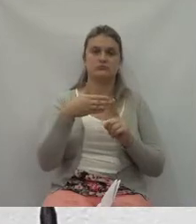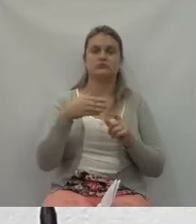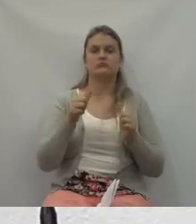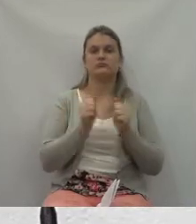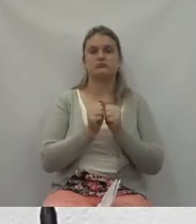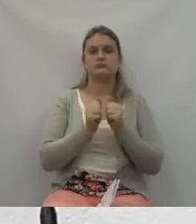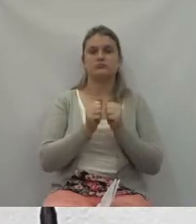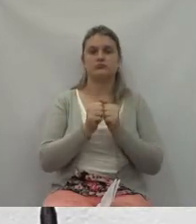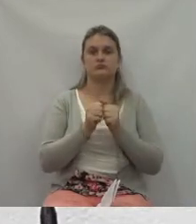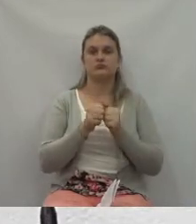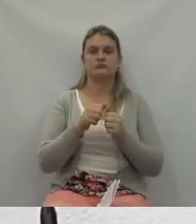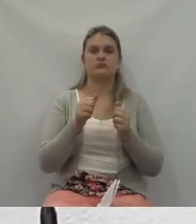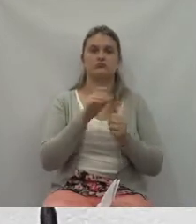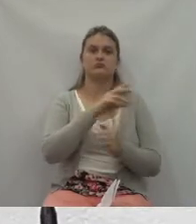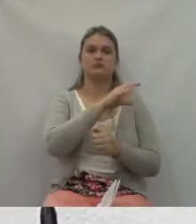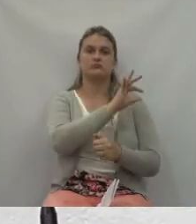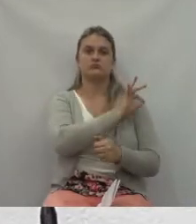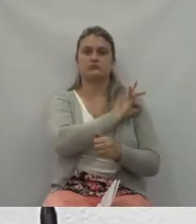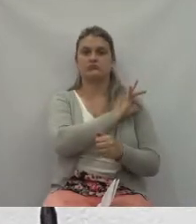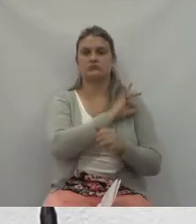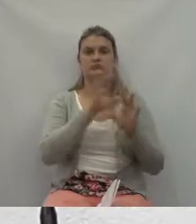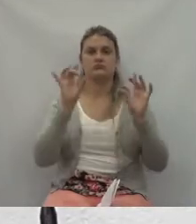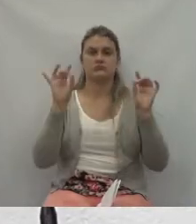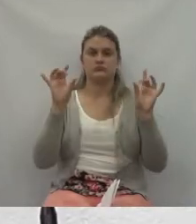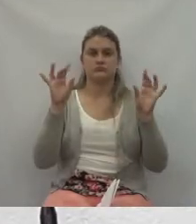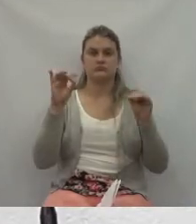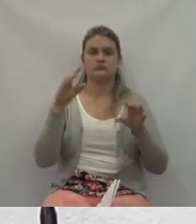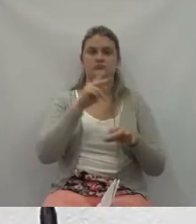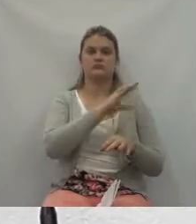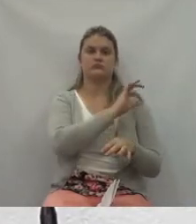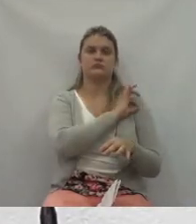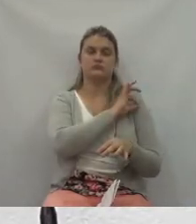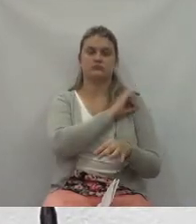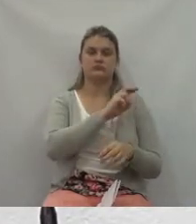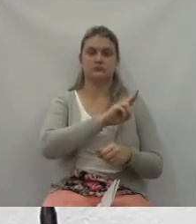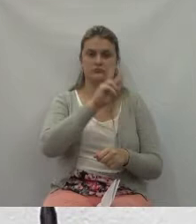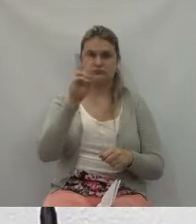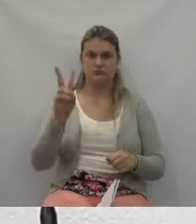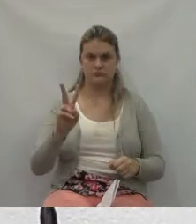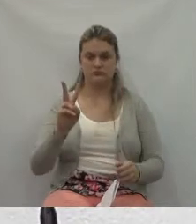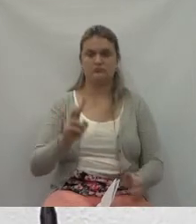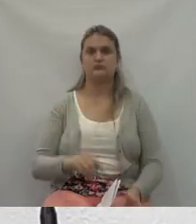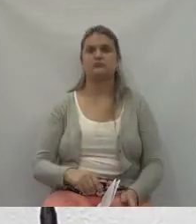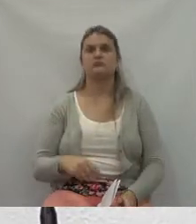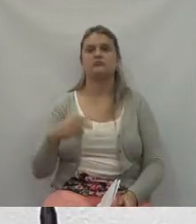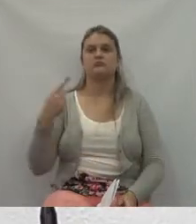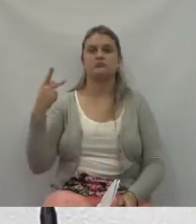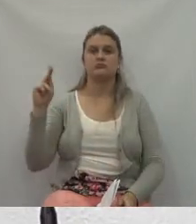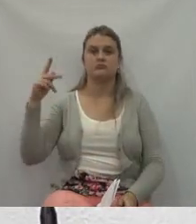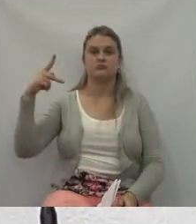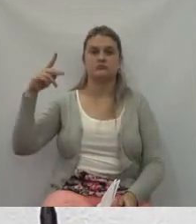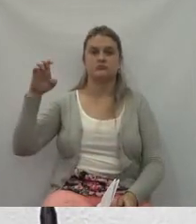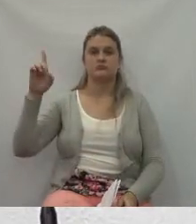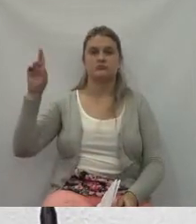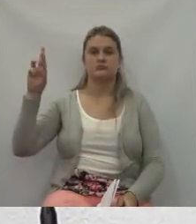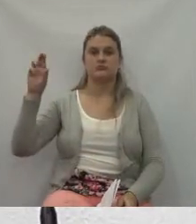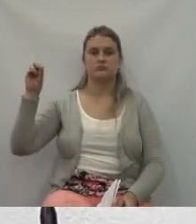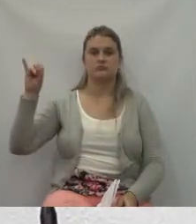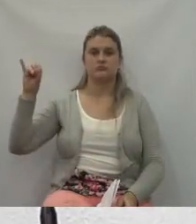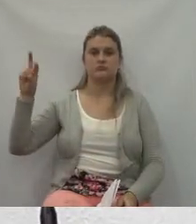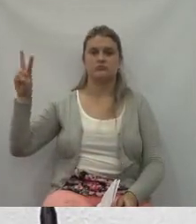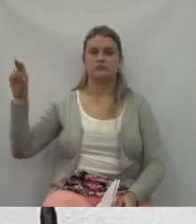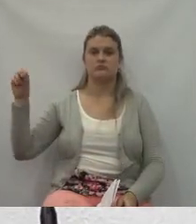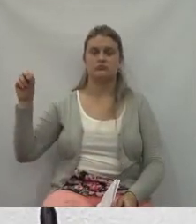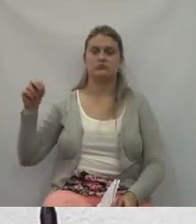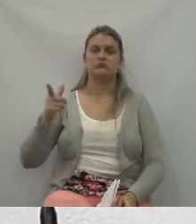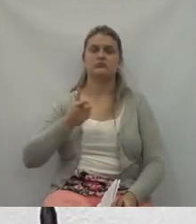especialmente, o prefeito de União da Vitória, o senhor Pedro Ivo, tivemos um